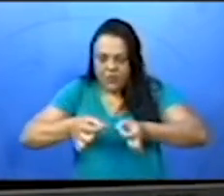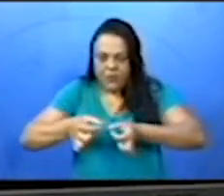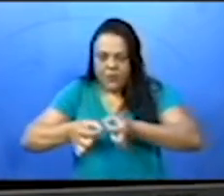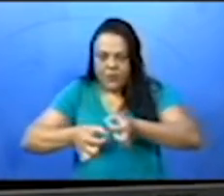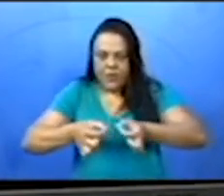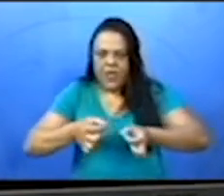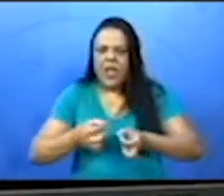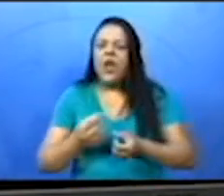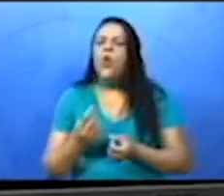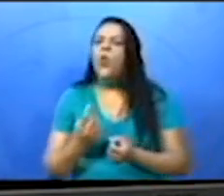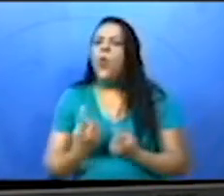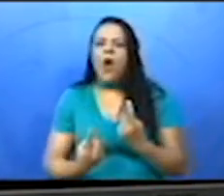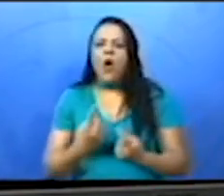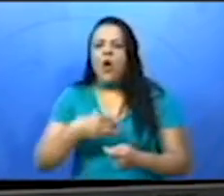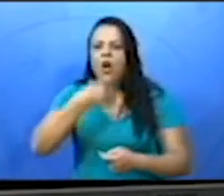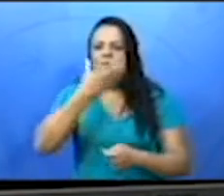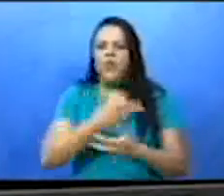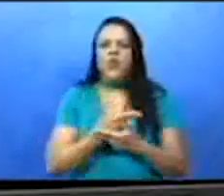fruta?